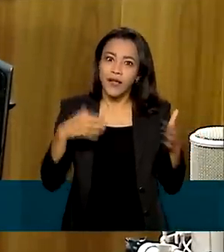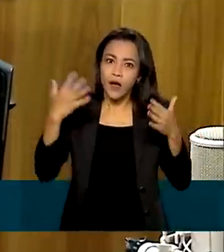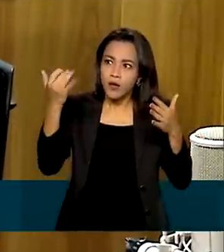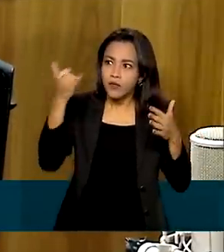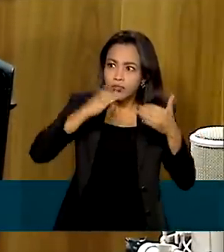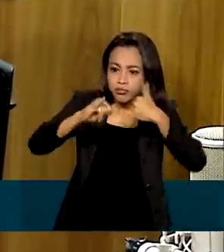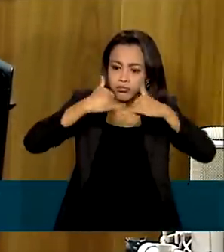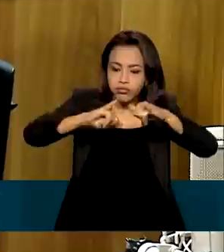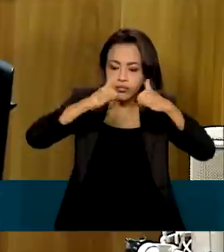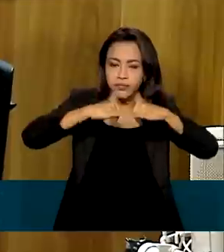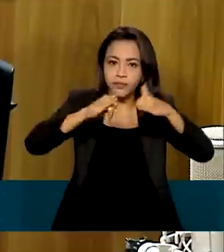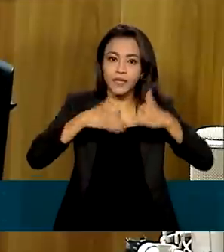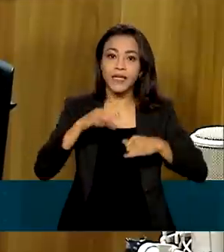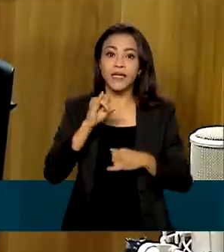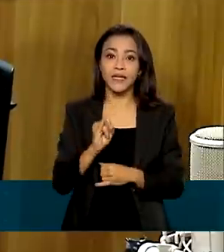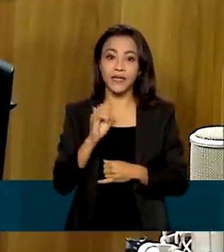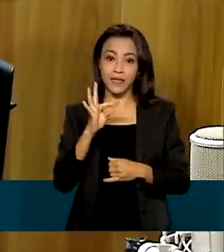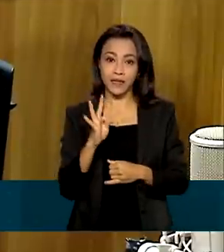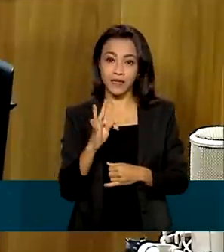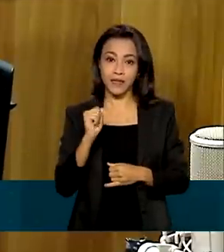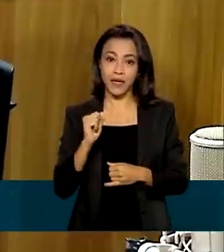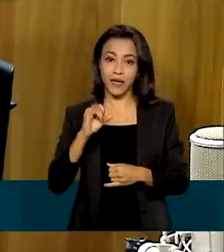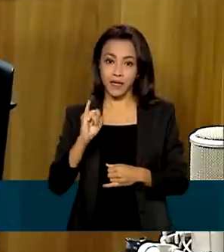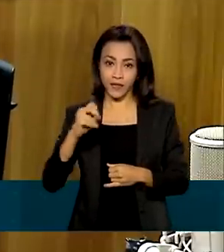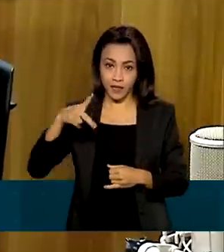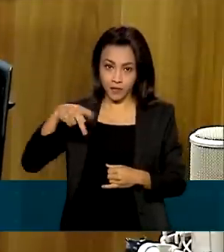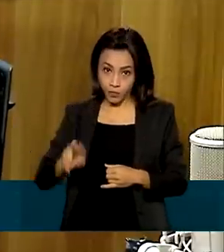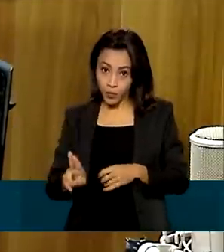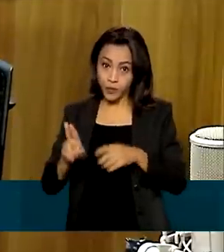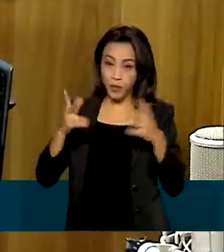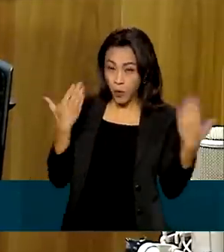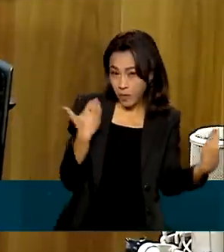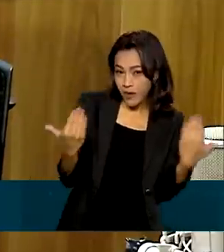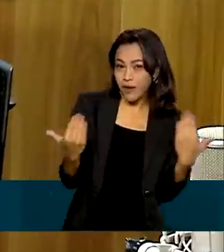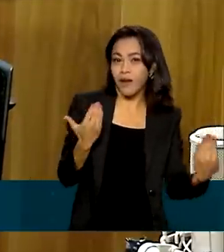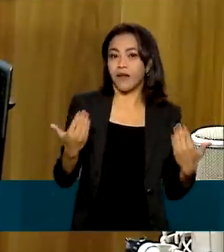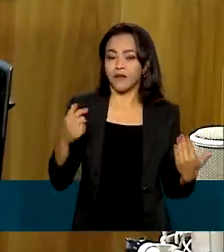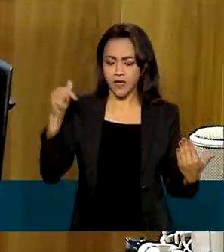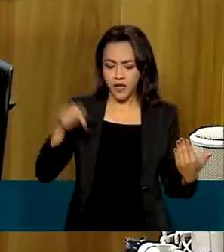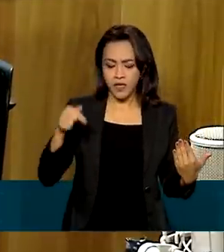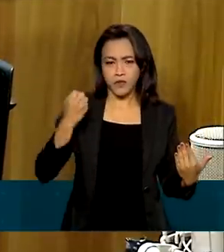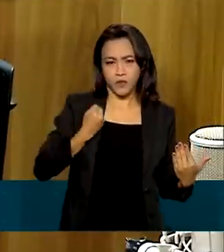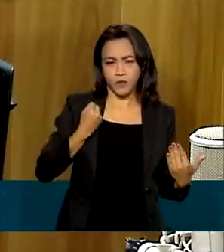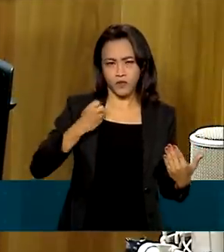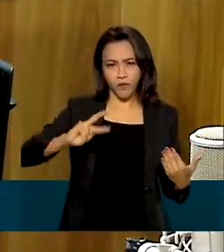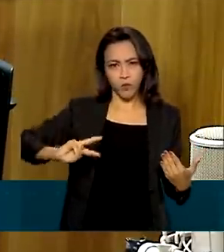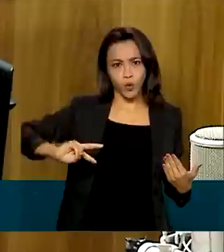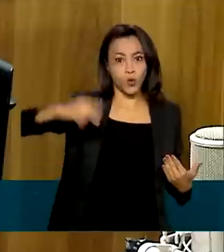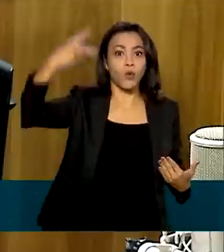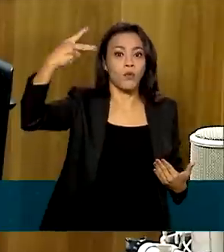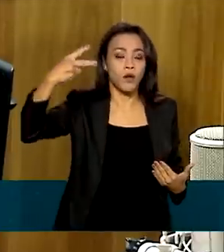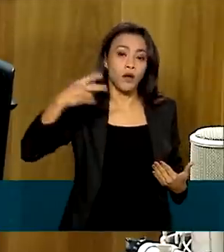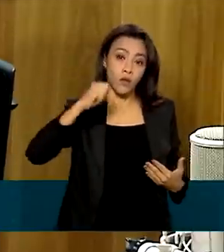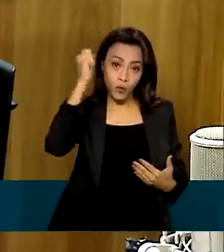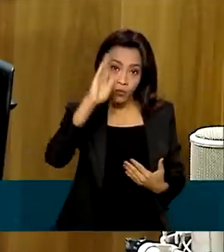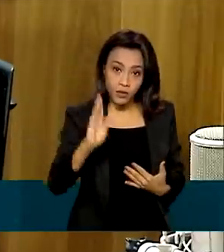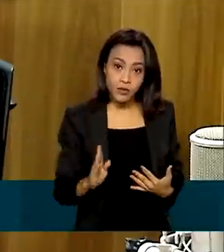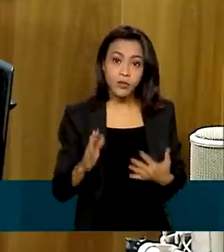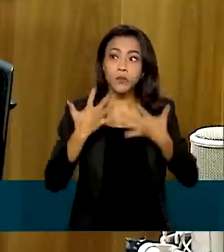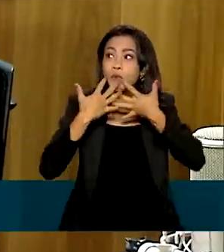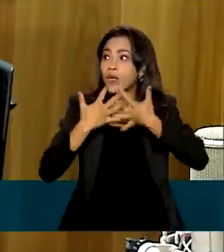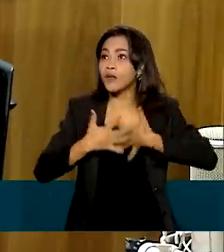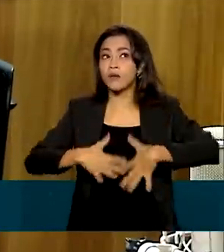instalamos uma Itaipu de energia solar. Esses números devem dobrar nos próximos anos. O Brasil é, por características